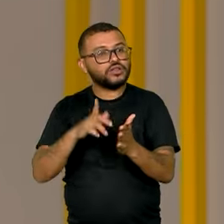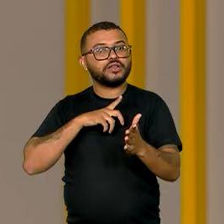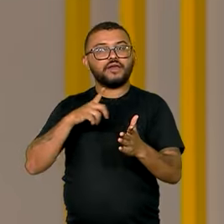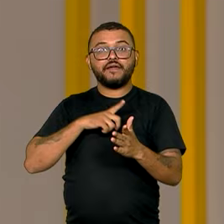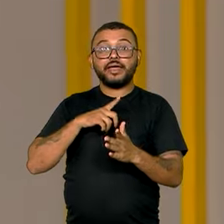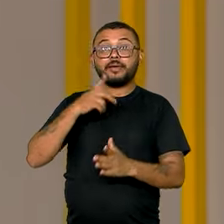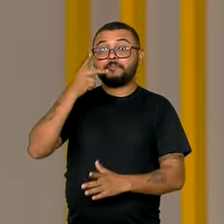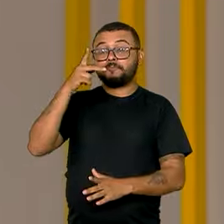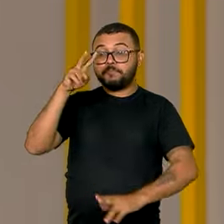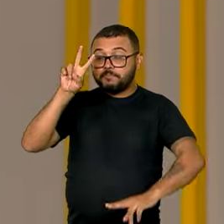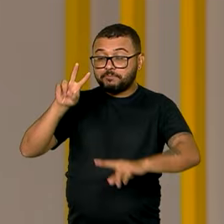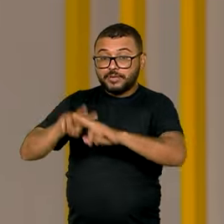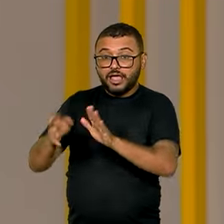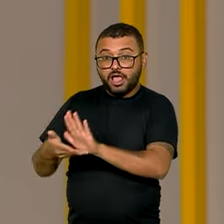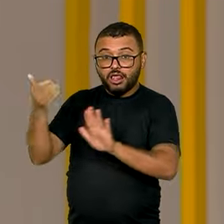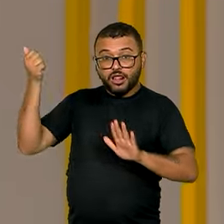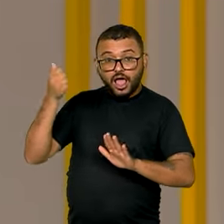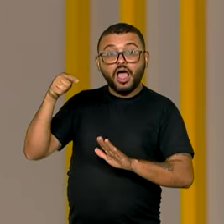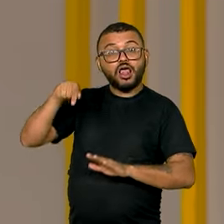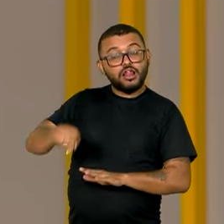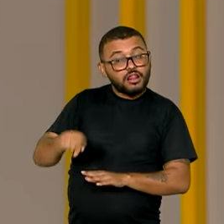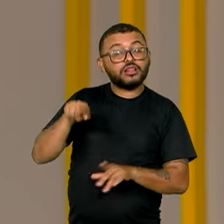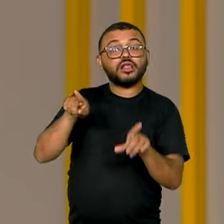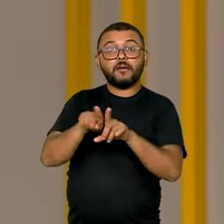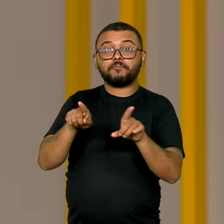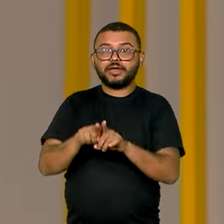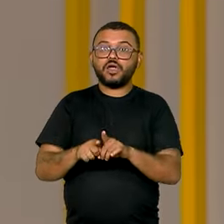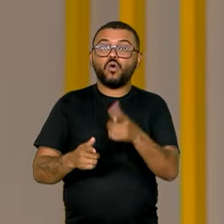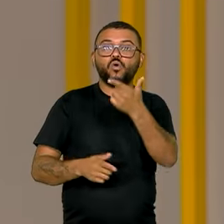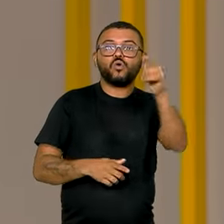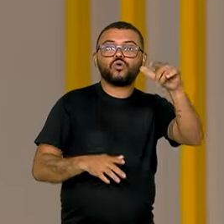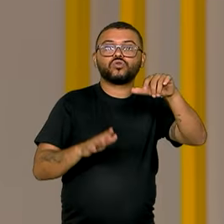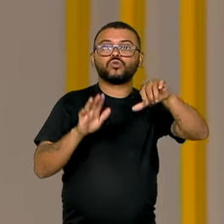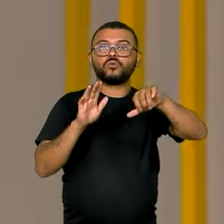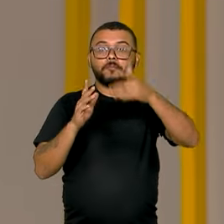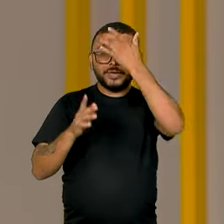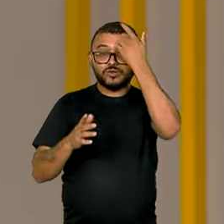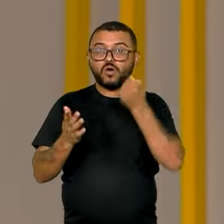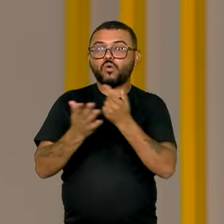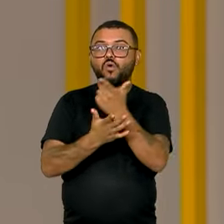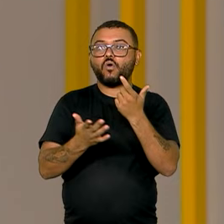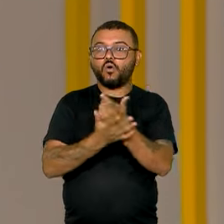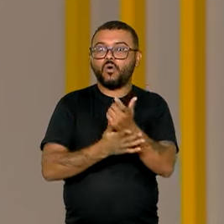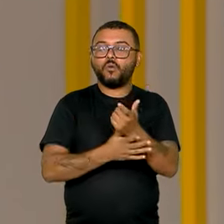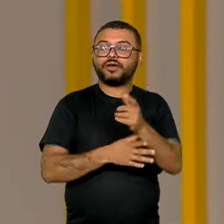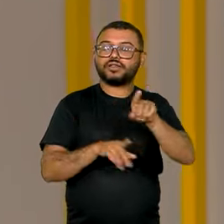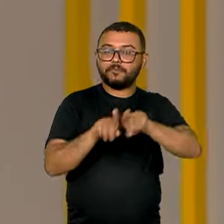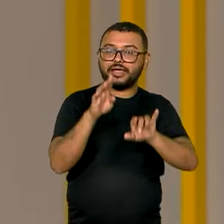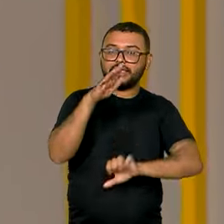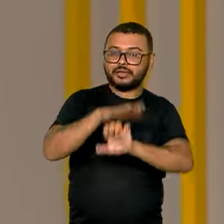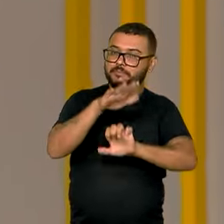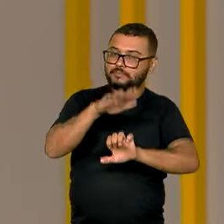multa e apreensão da mercadoria, além de trazerem prejuízos para consumidores e para as operadoras. Música Música Música Música